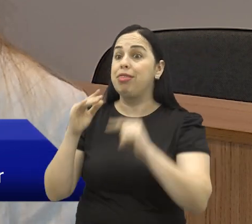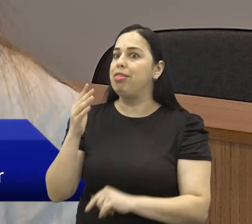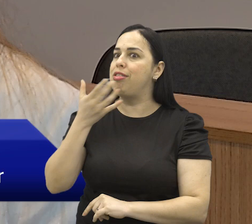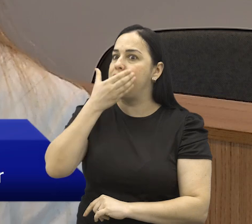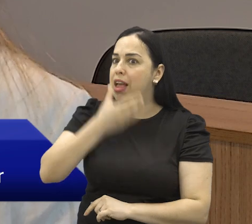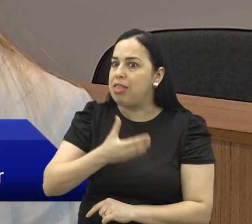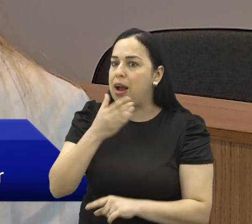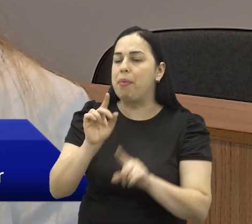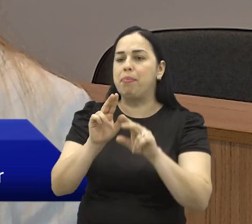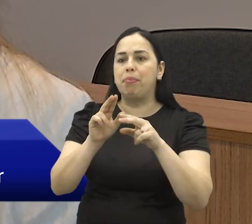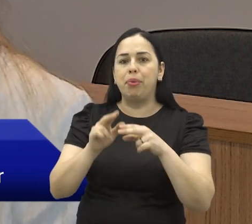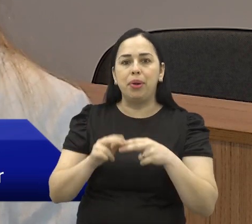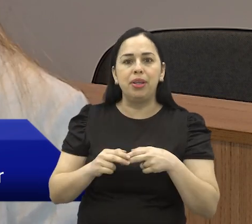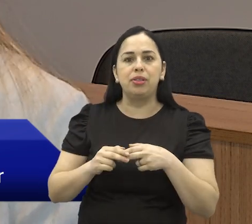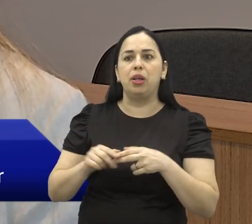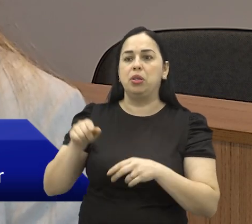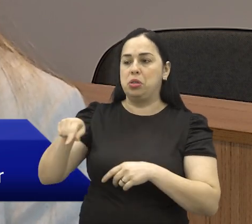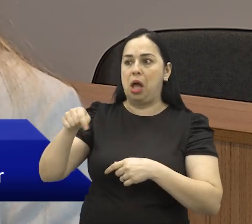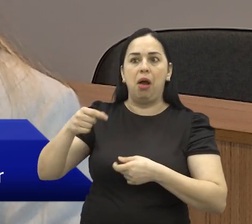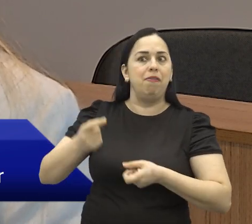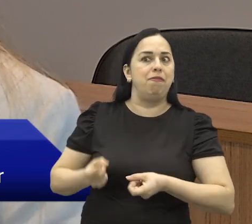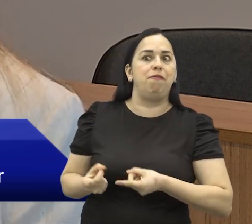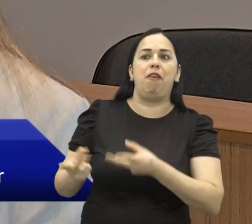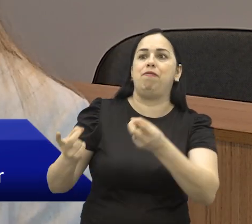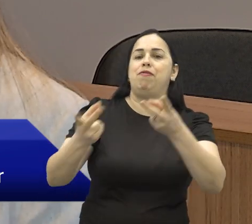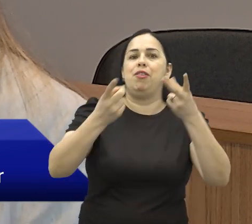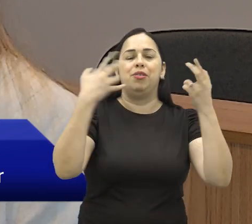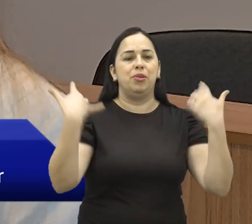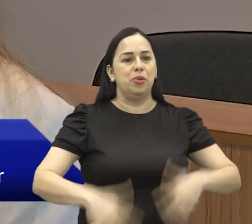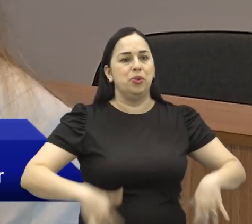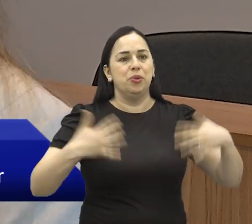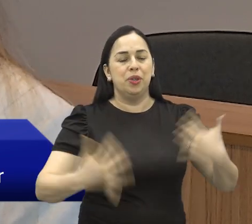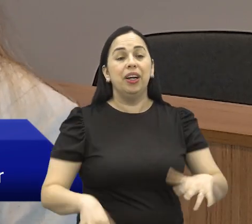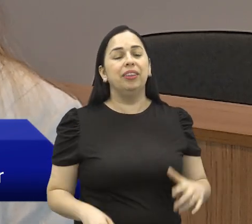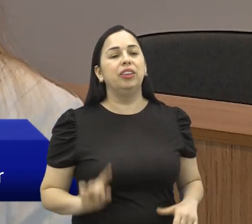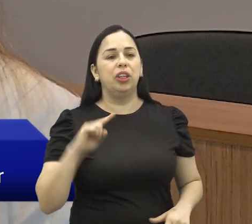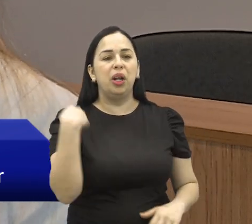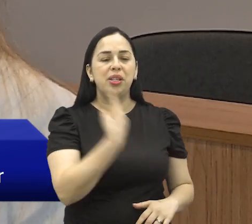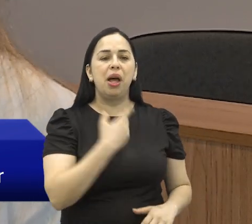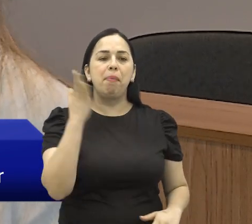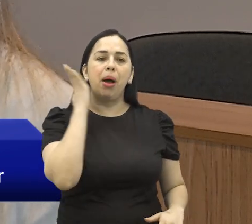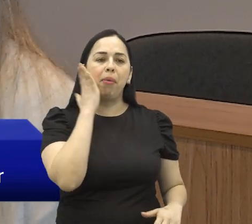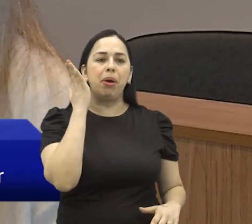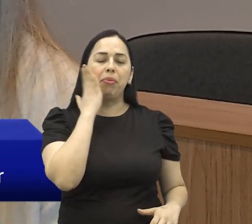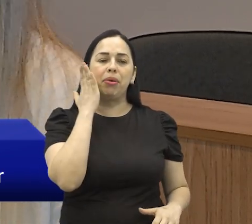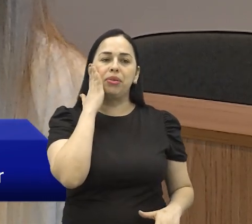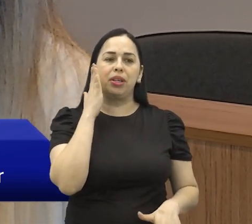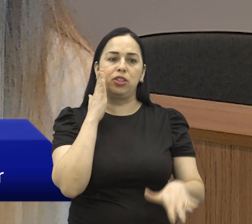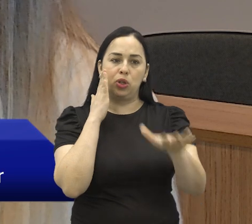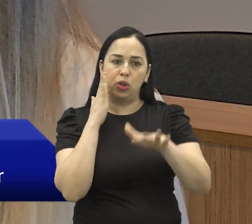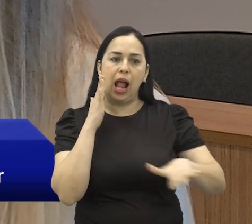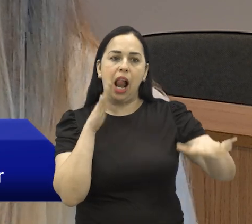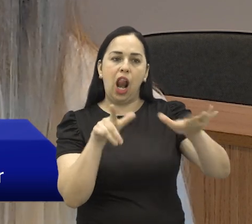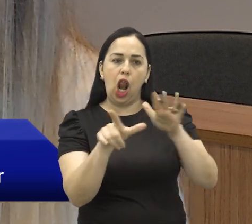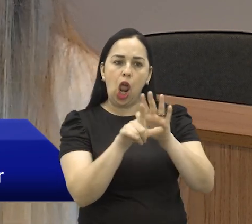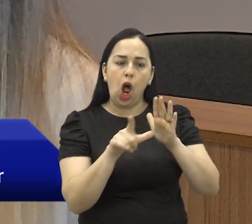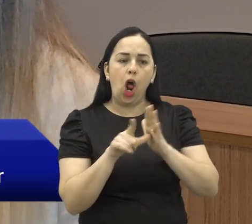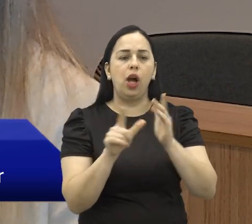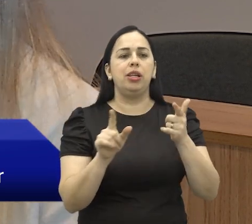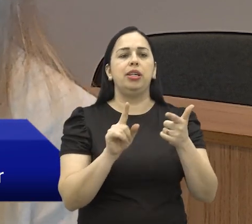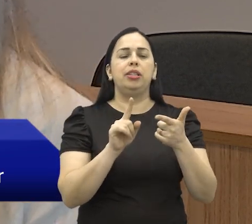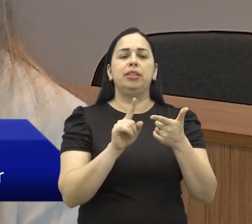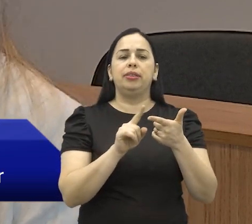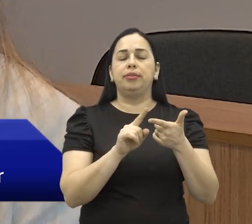logística, carga e descarga, estão a todo vapor nesse período. E a gente sabe também que o setor de comércio